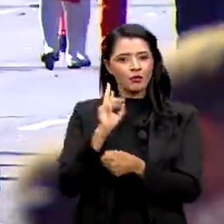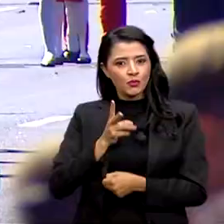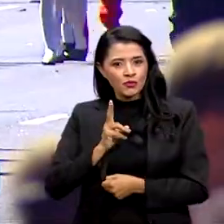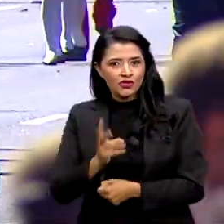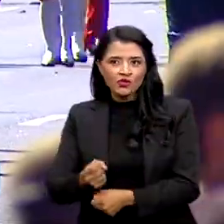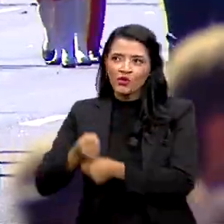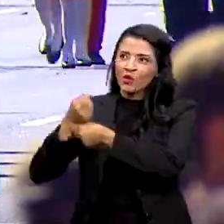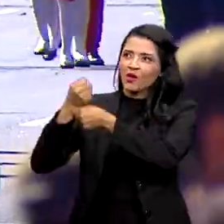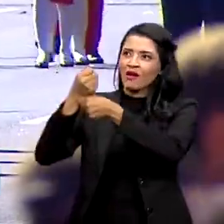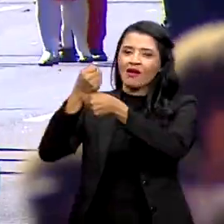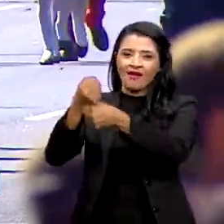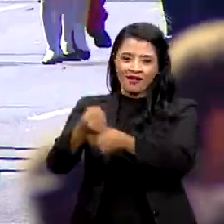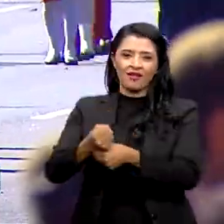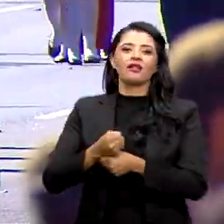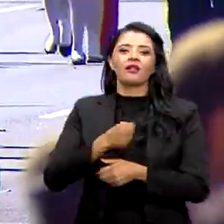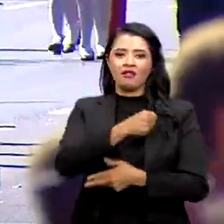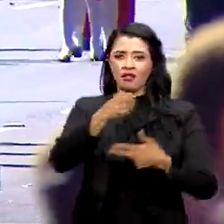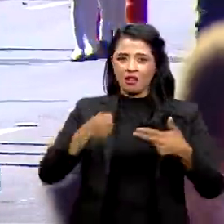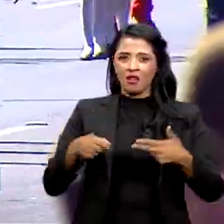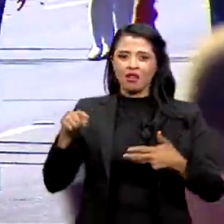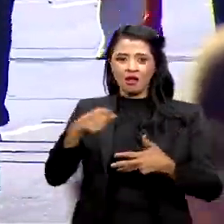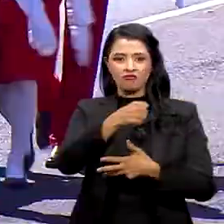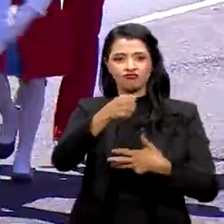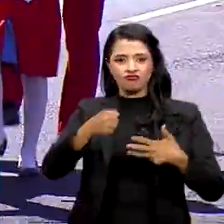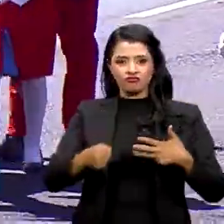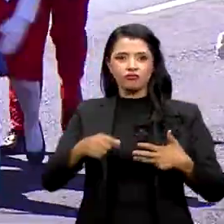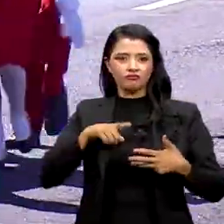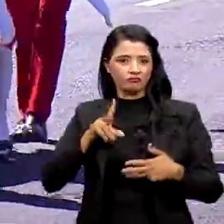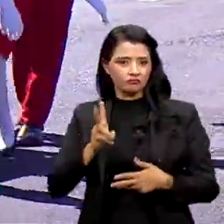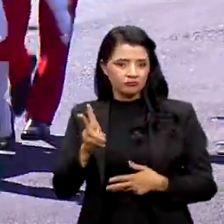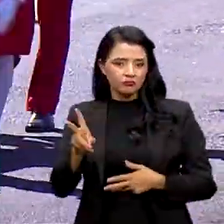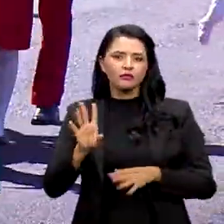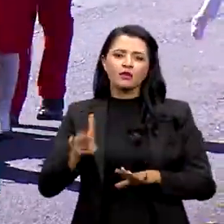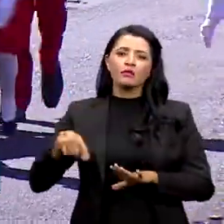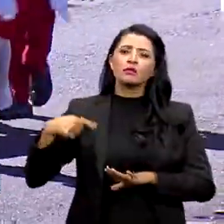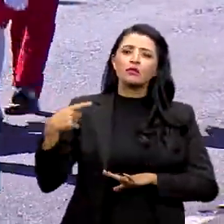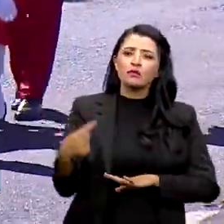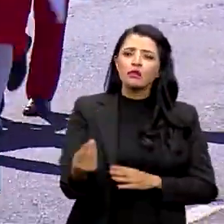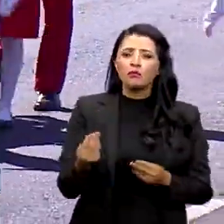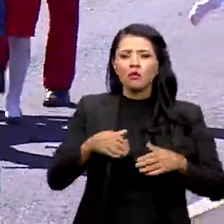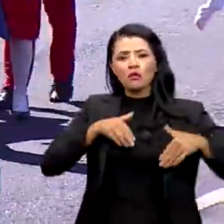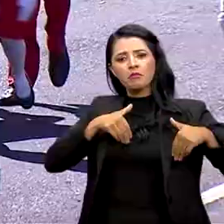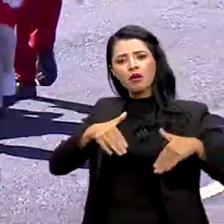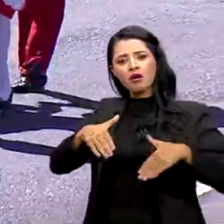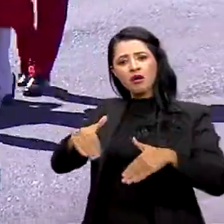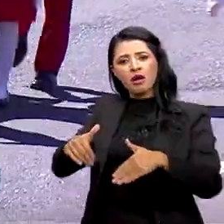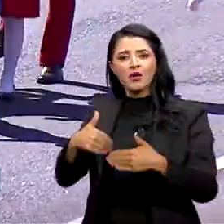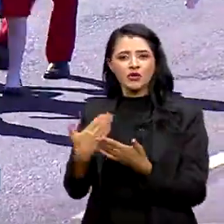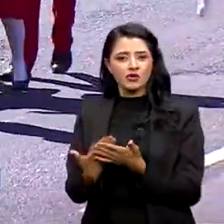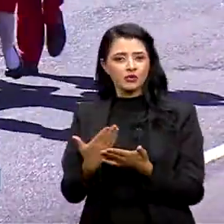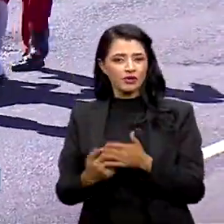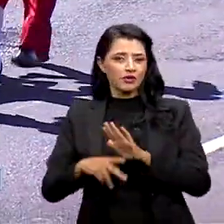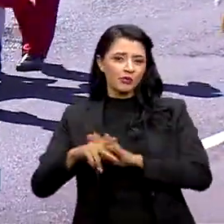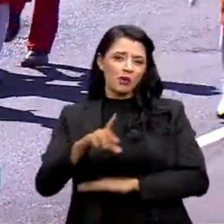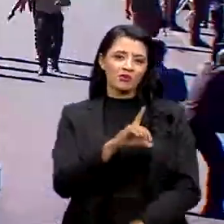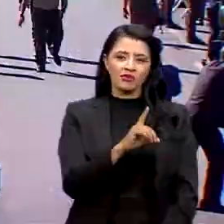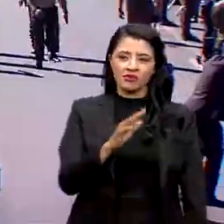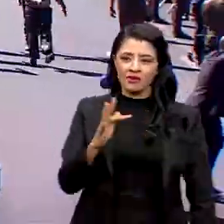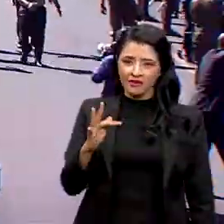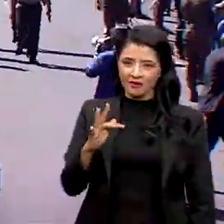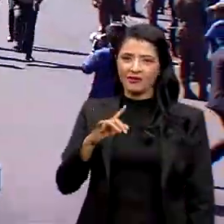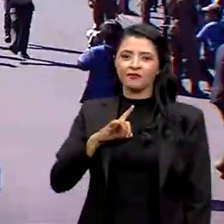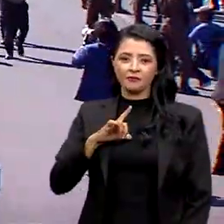Pira da Pátria, na Praça dos Três Poderes. Em seguida, o desfile dos estudantes do Distrito Federal.